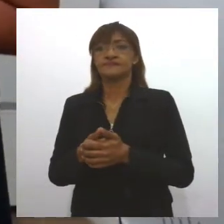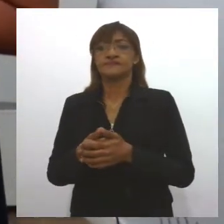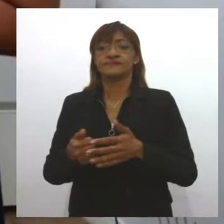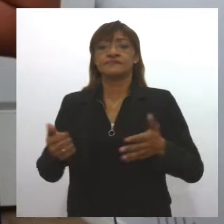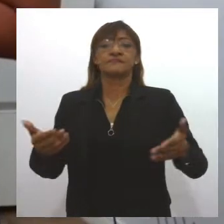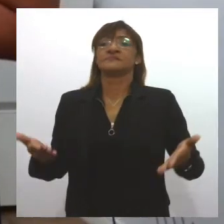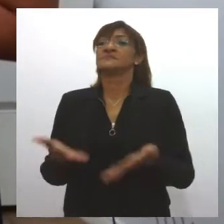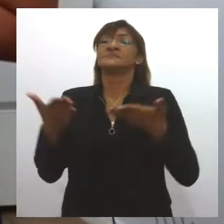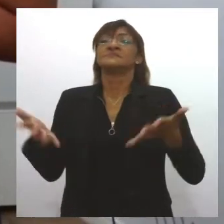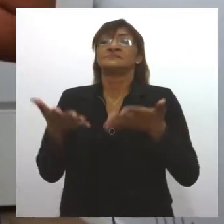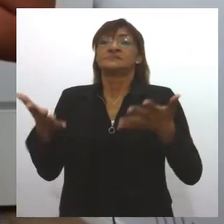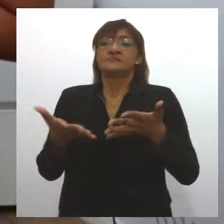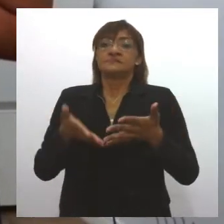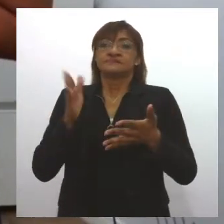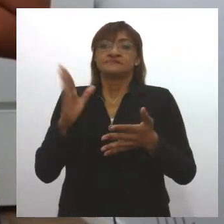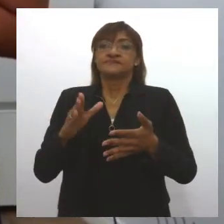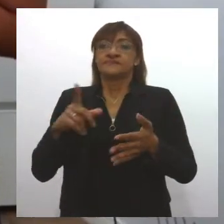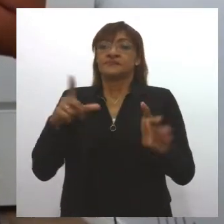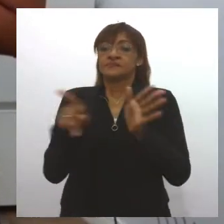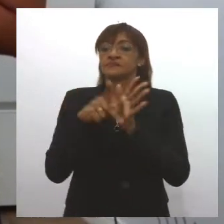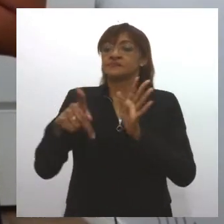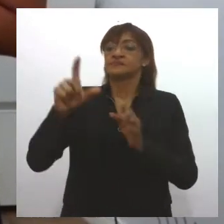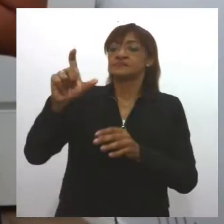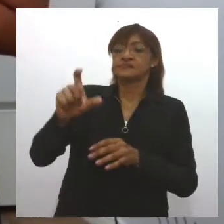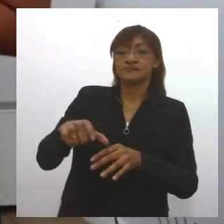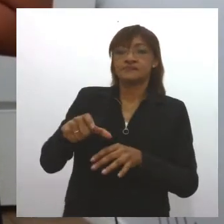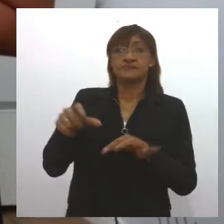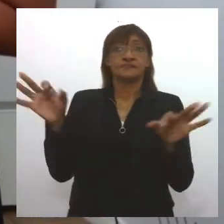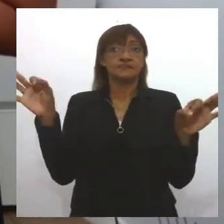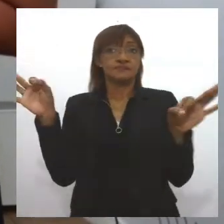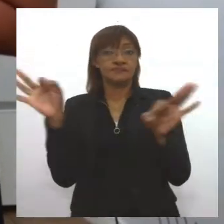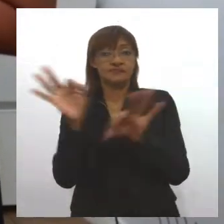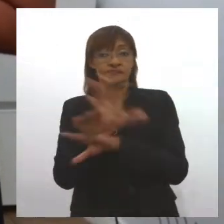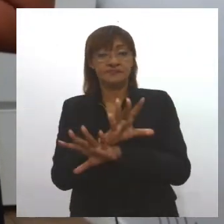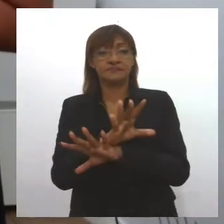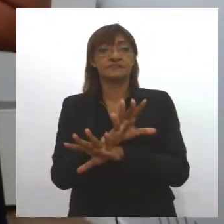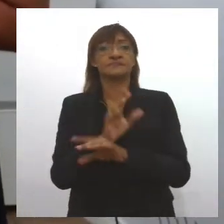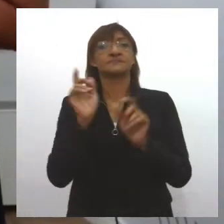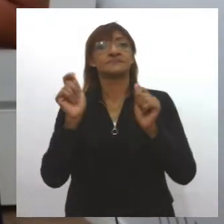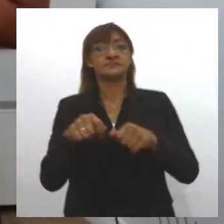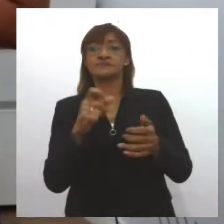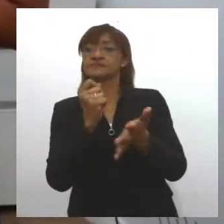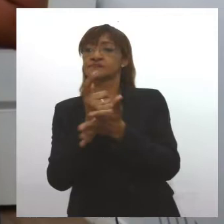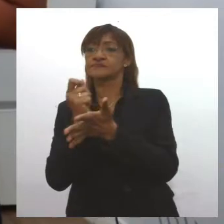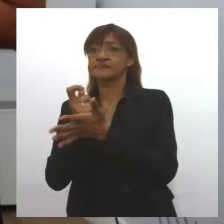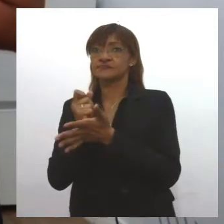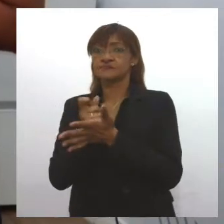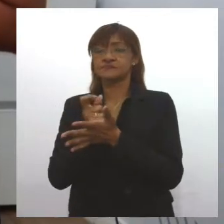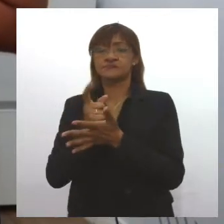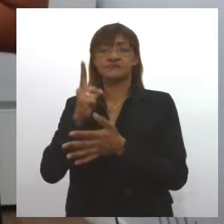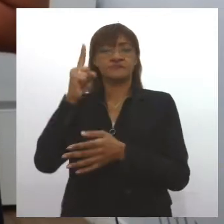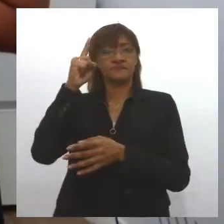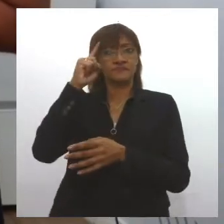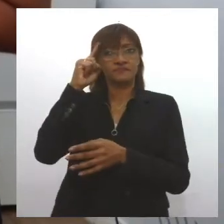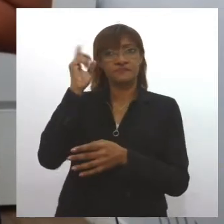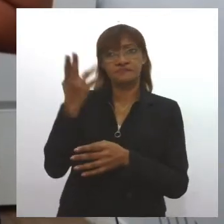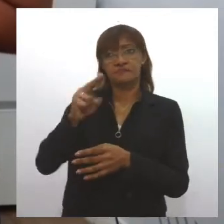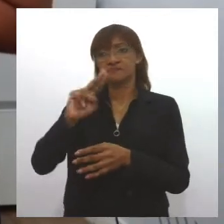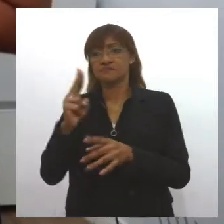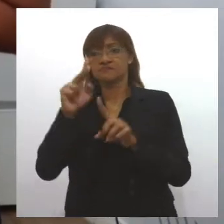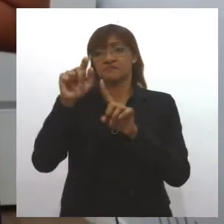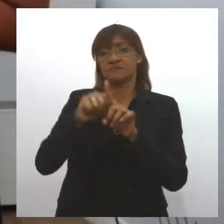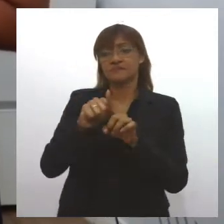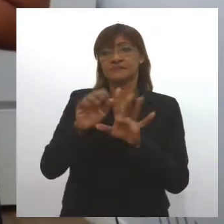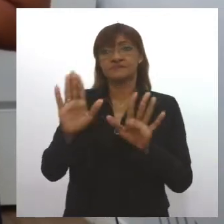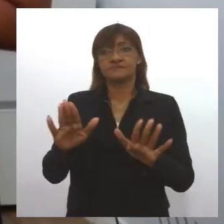para dentro da carteira digital dela. Feito isso, ele pode estar comprando as suas passagens diárias ou mensalmente dentro do